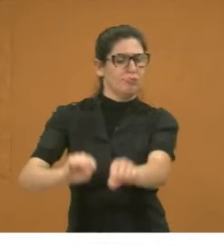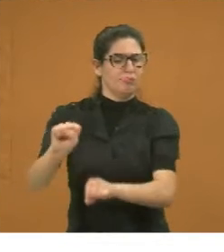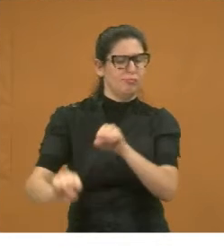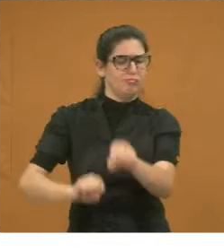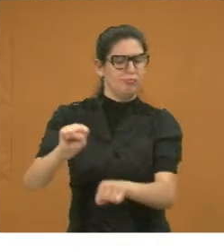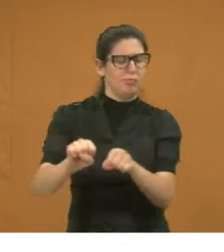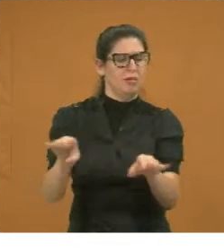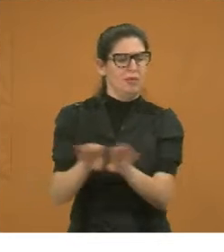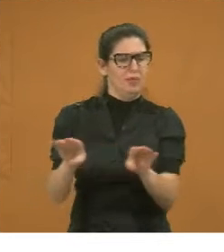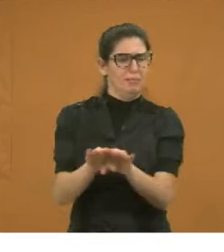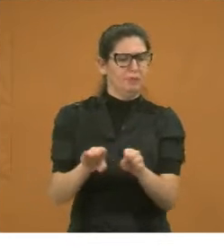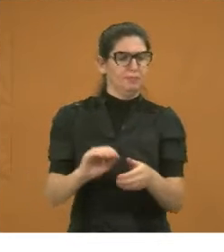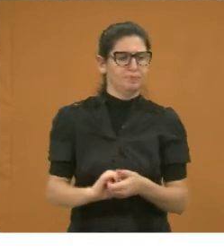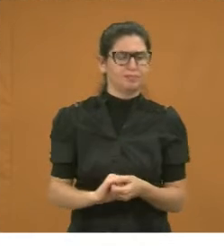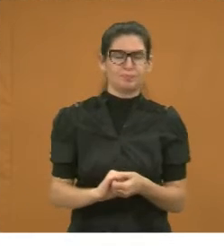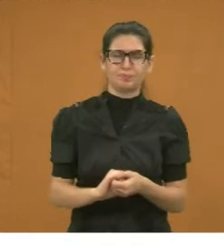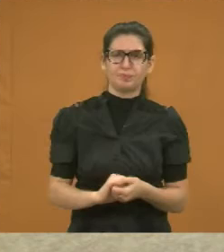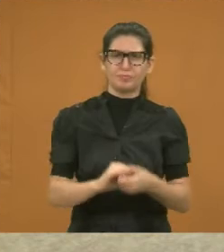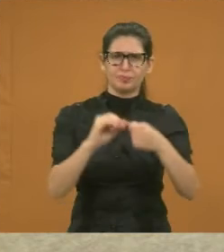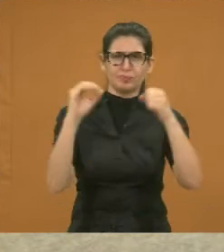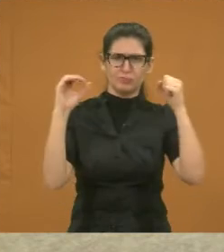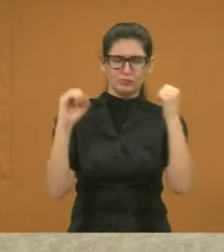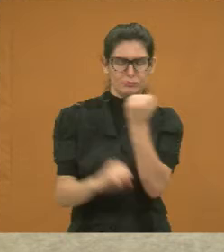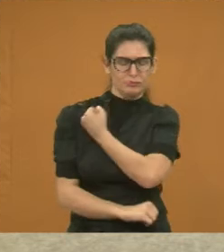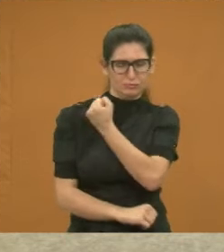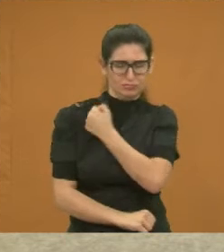A foto 11.